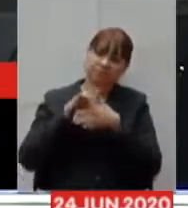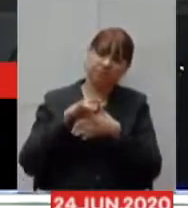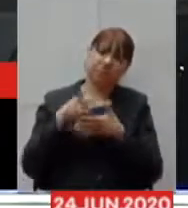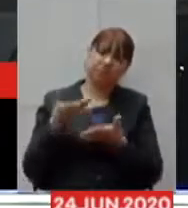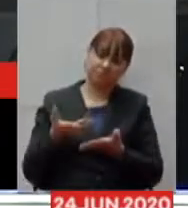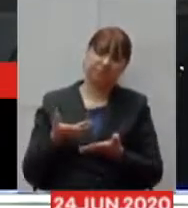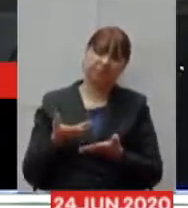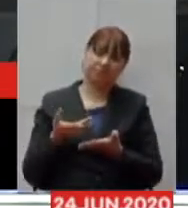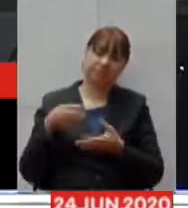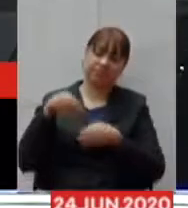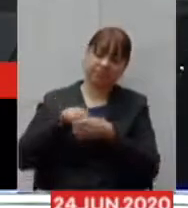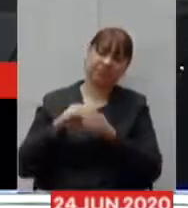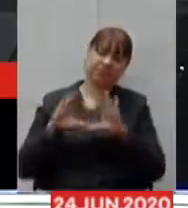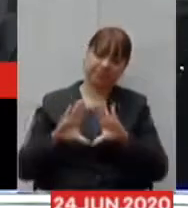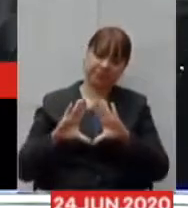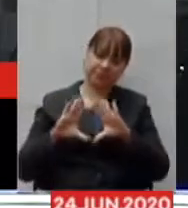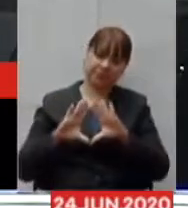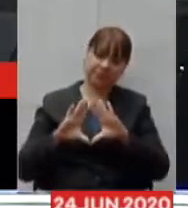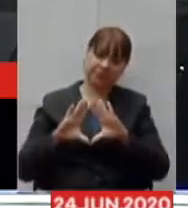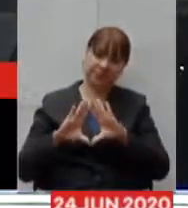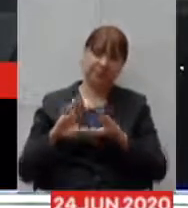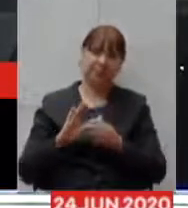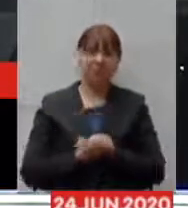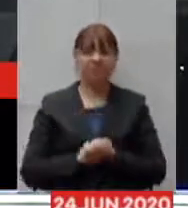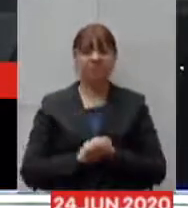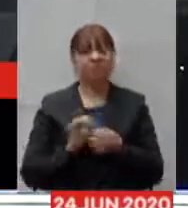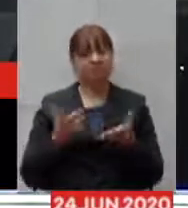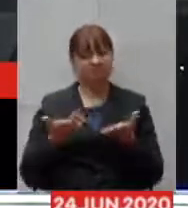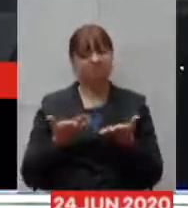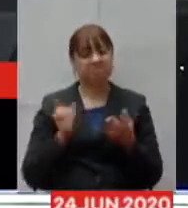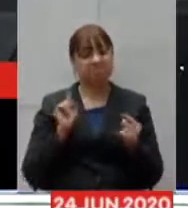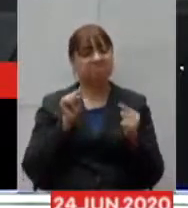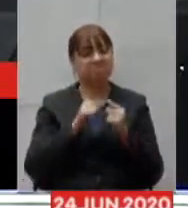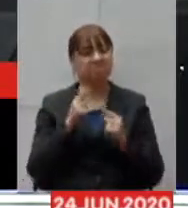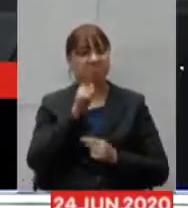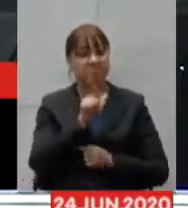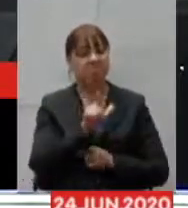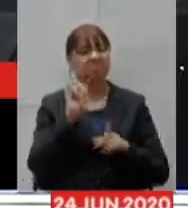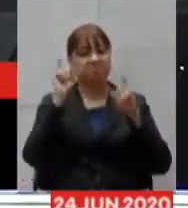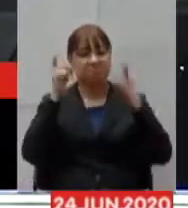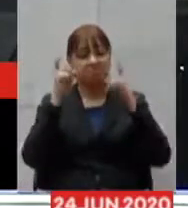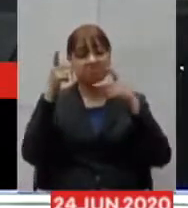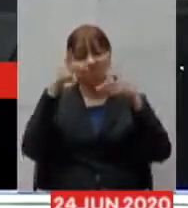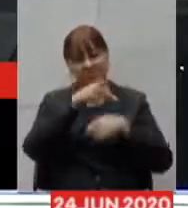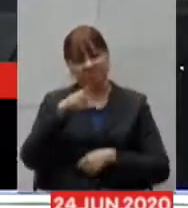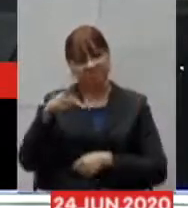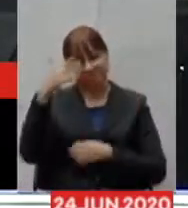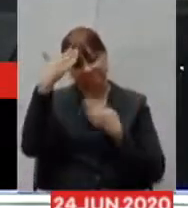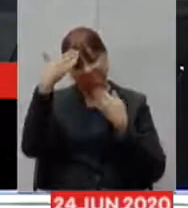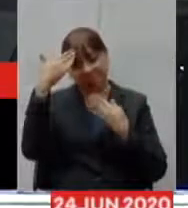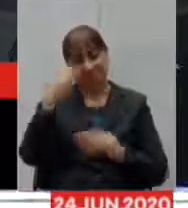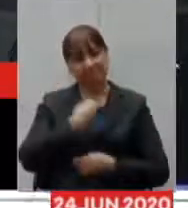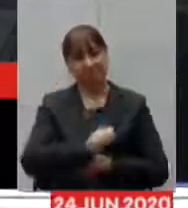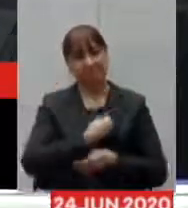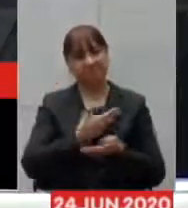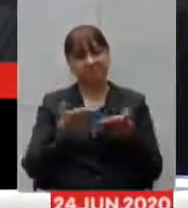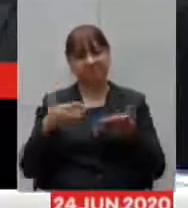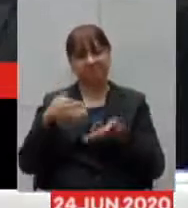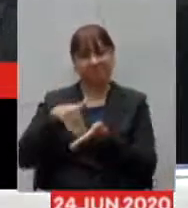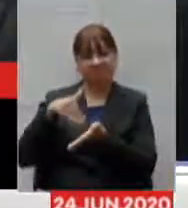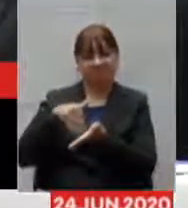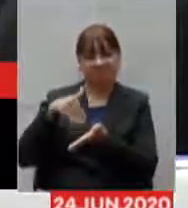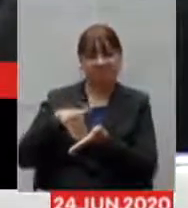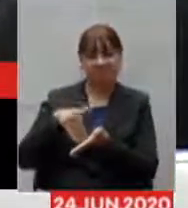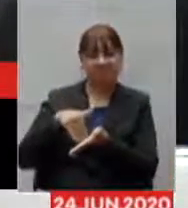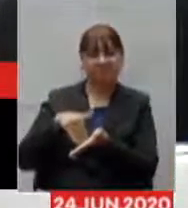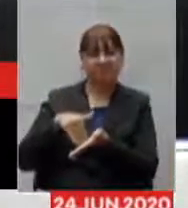também esta casa cumprindo a finalidade da reunião a presidência agradece a participação do secretário